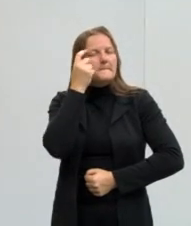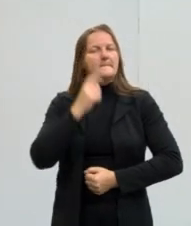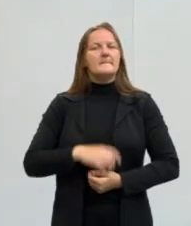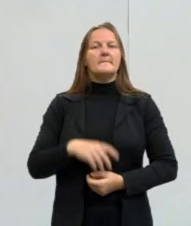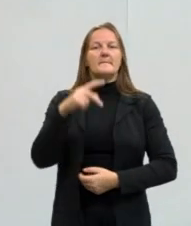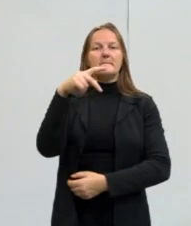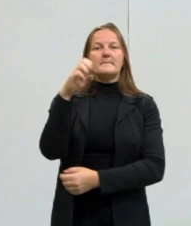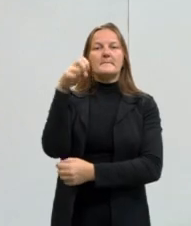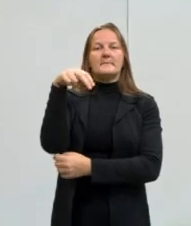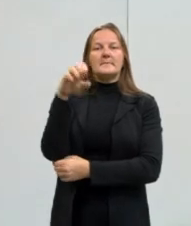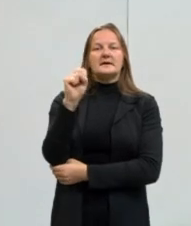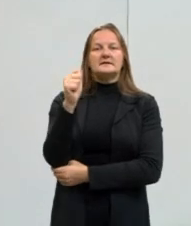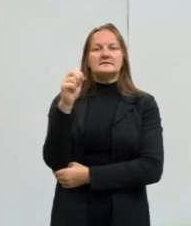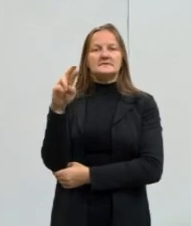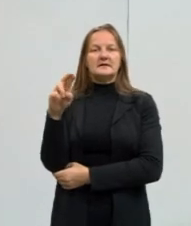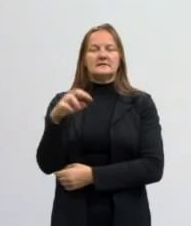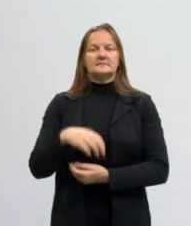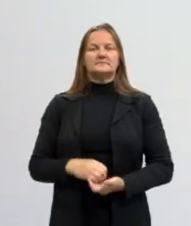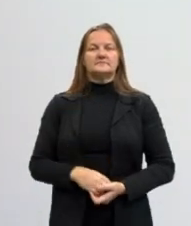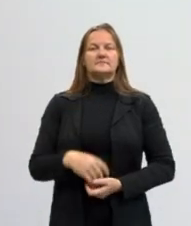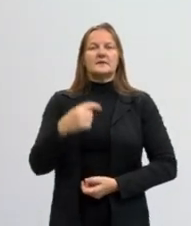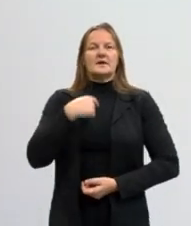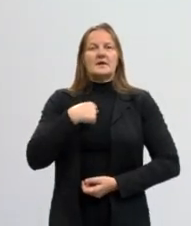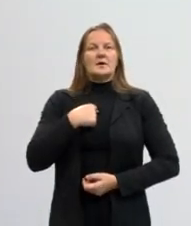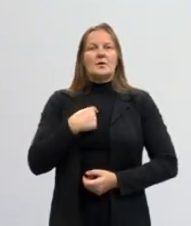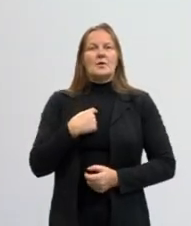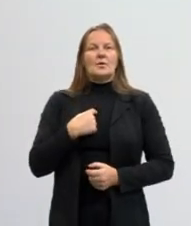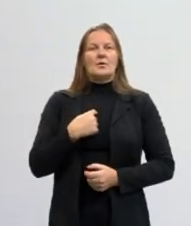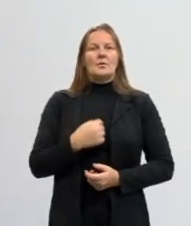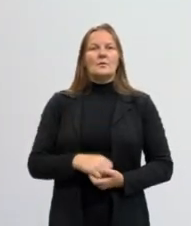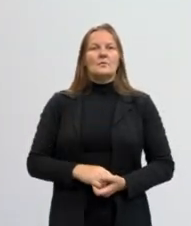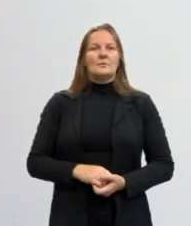tá, jo pienso,